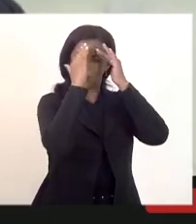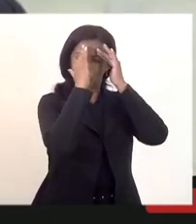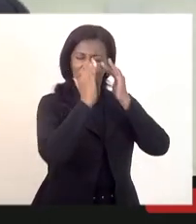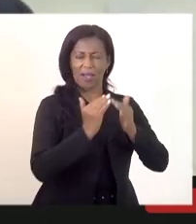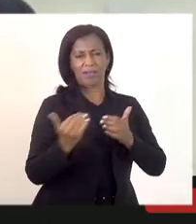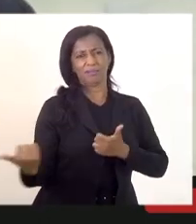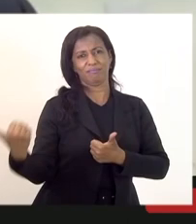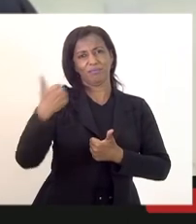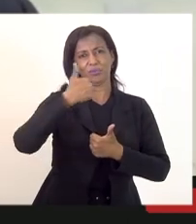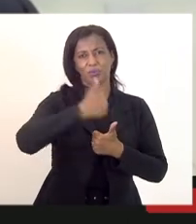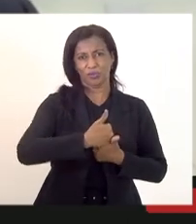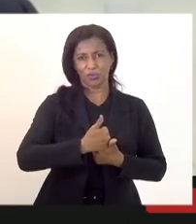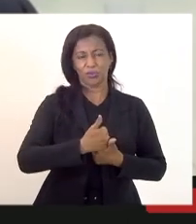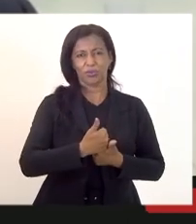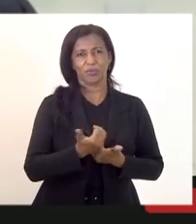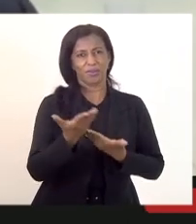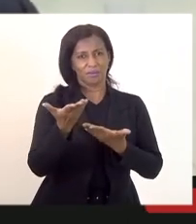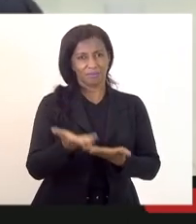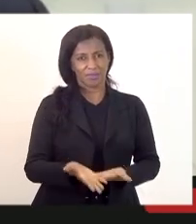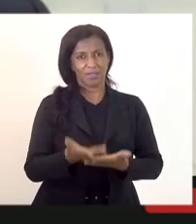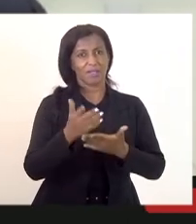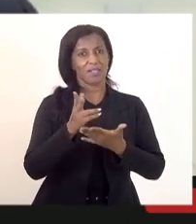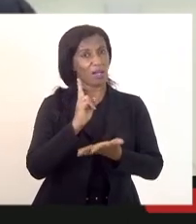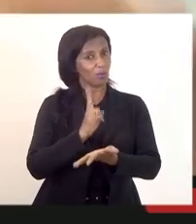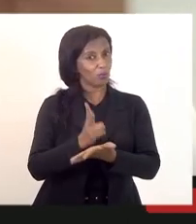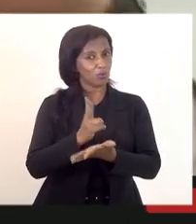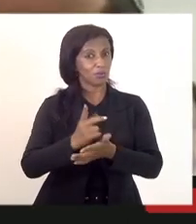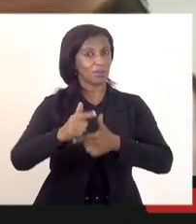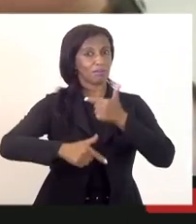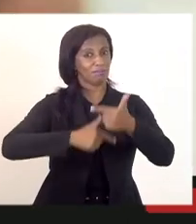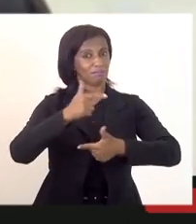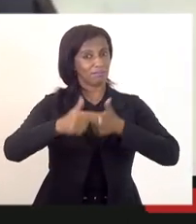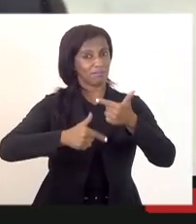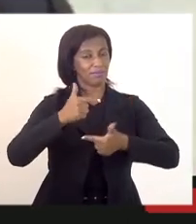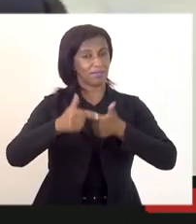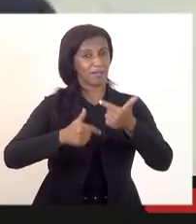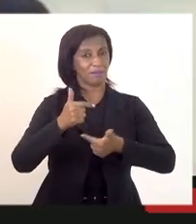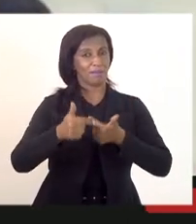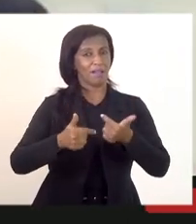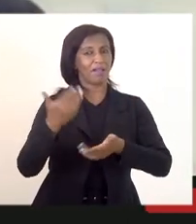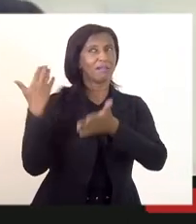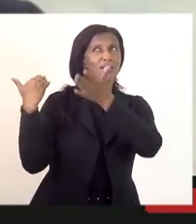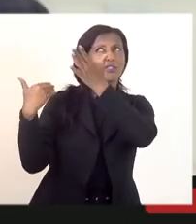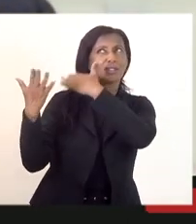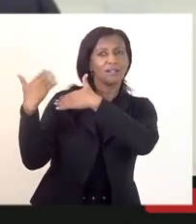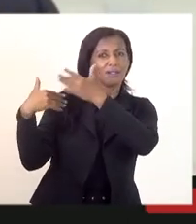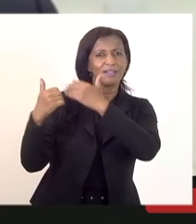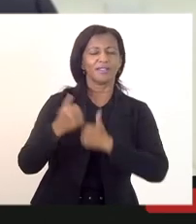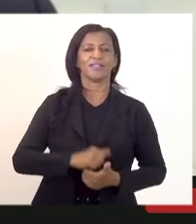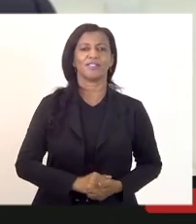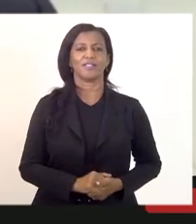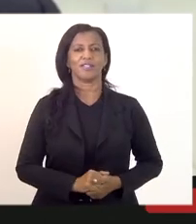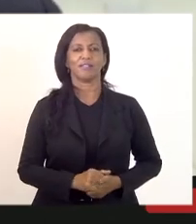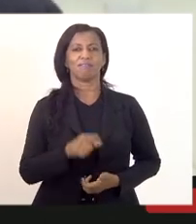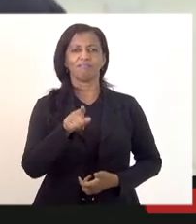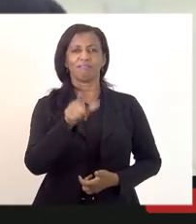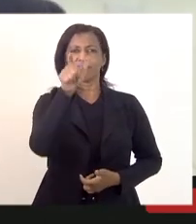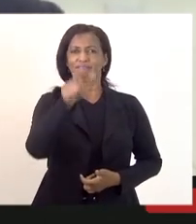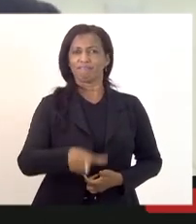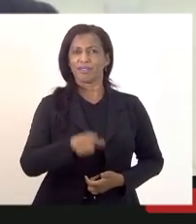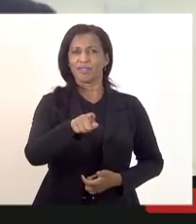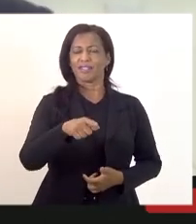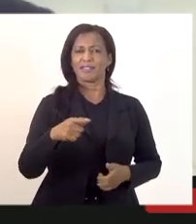assumir aqui e dar continuidade ao trabalho que vossa excelência vinha fazendo desde a legislatura anterior e vossa excelência também é um